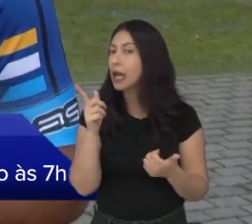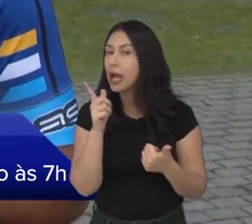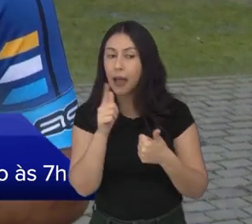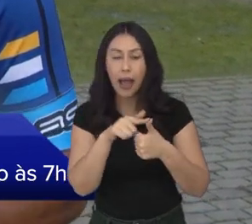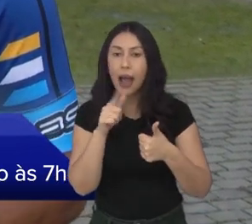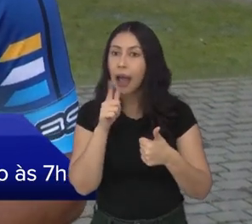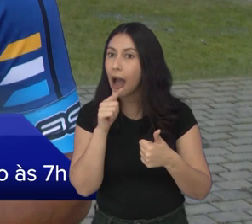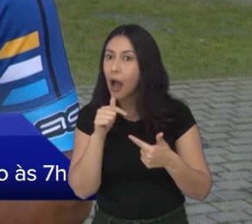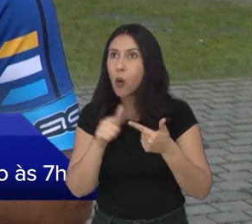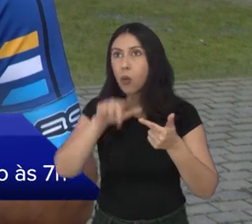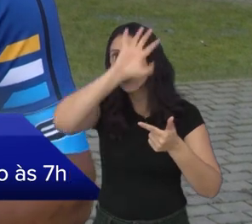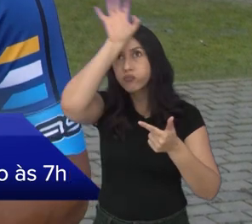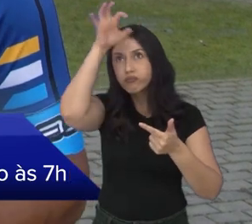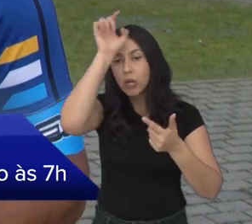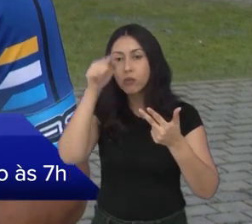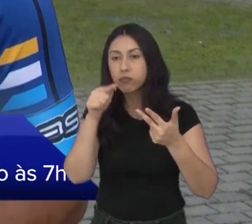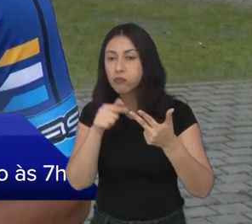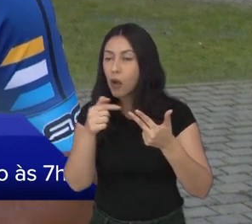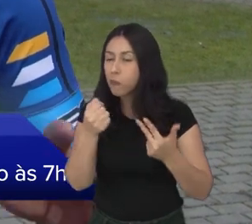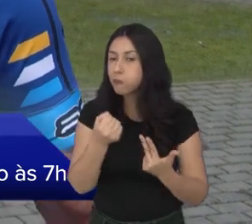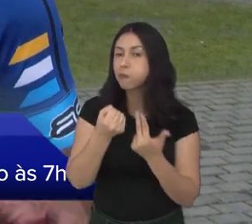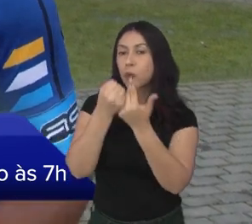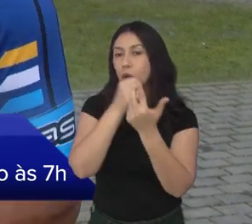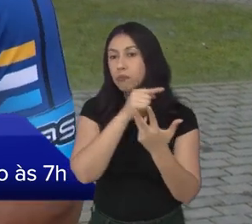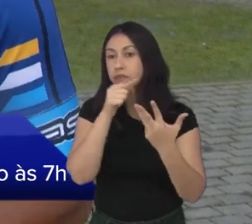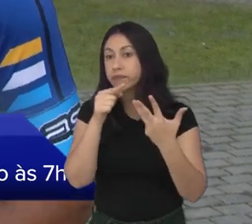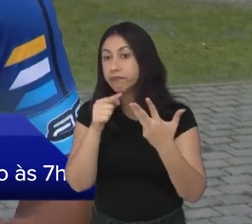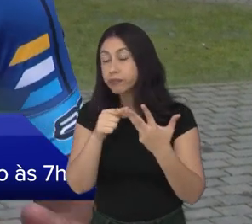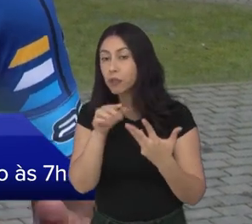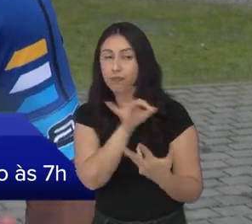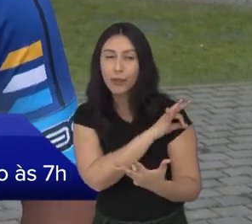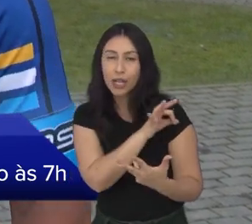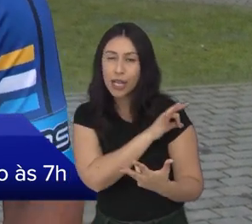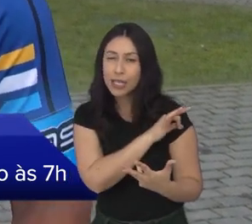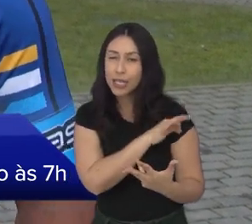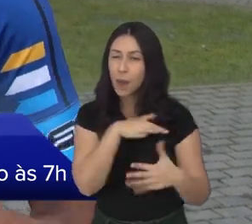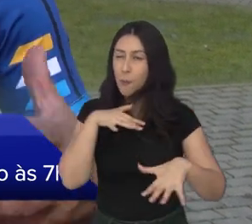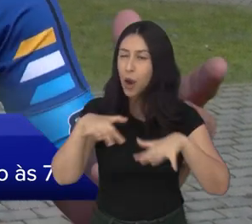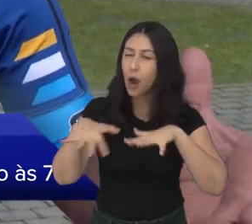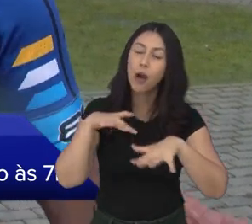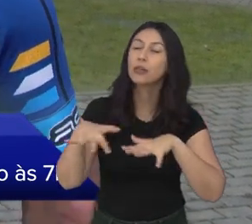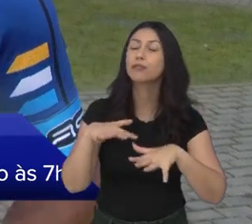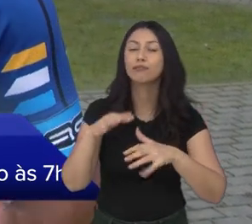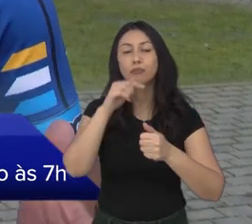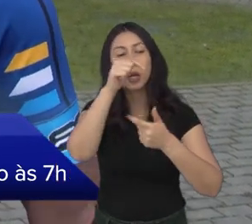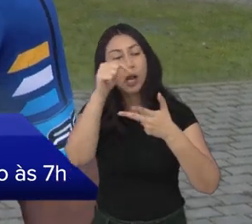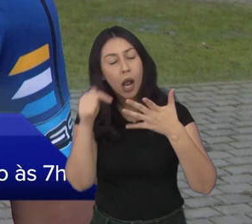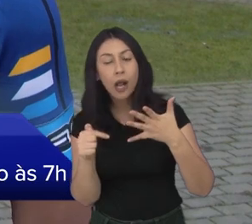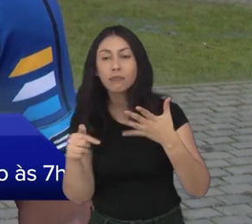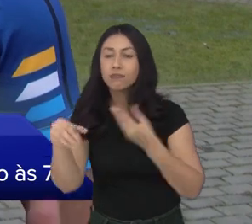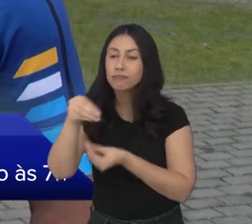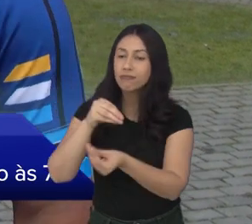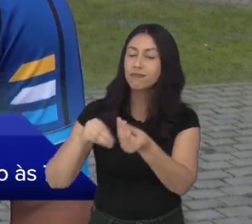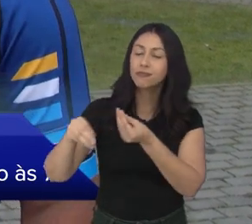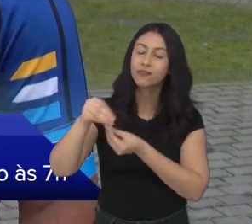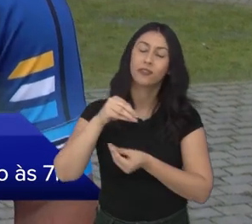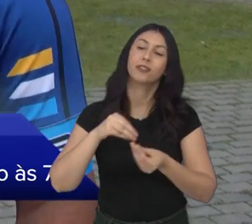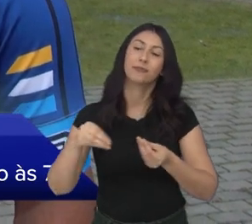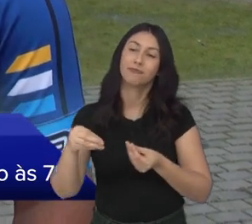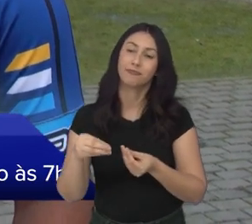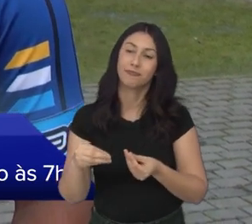De água, ambulância, carro de apoio, todo o agente de trânsito. São várias secretarias envolvidas, né?